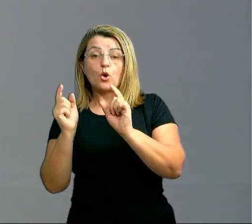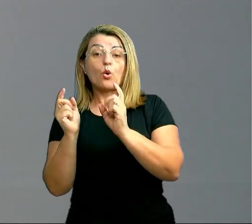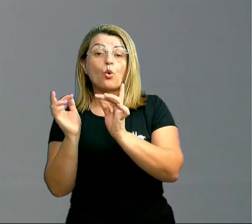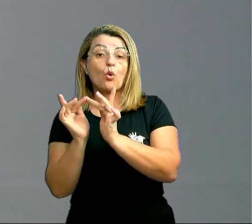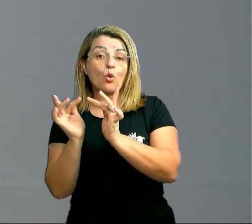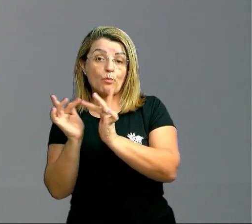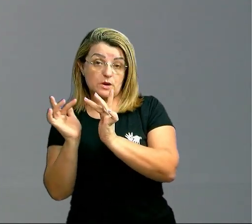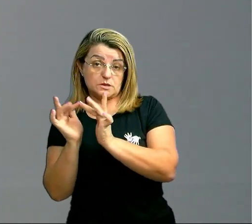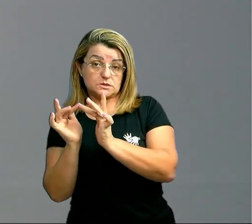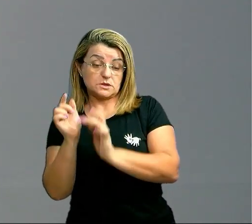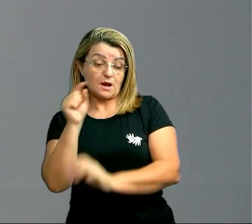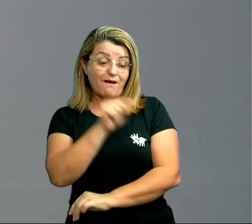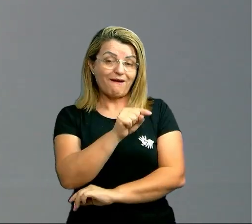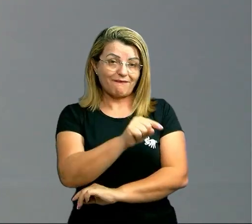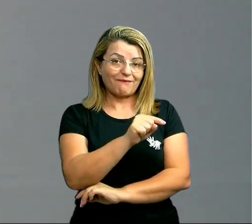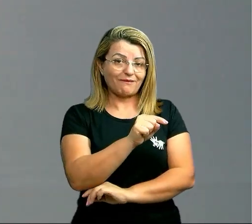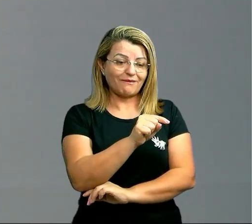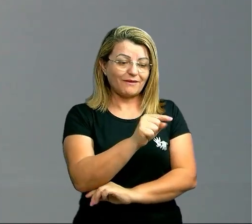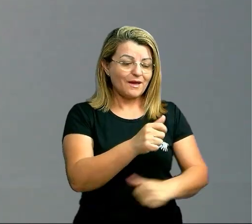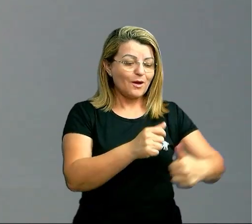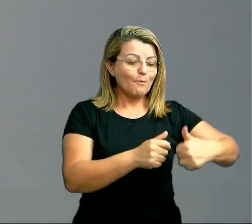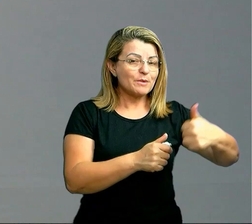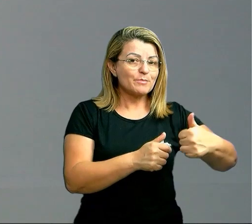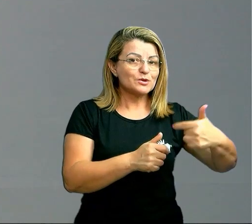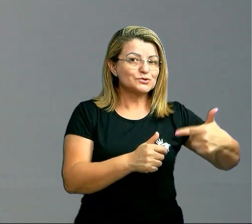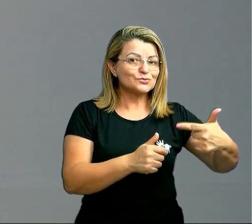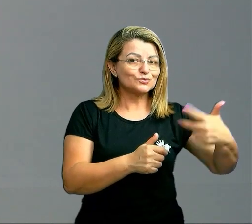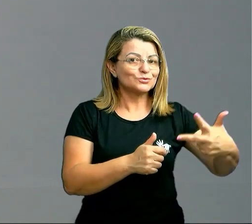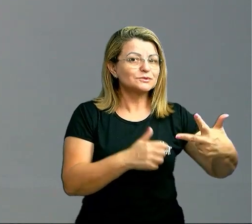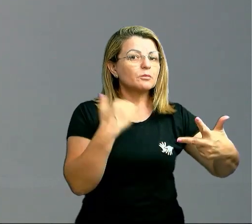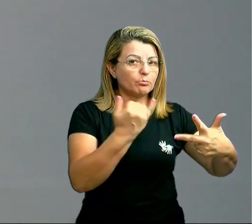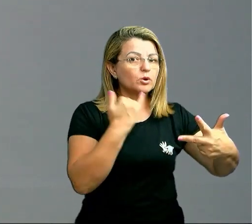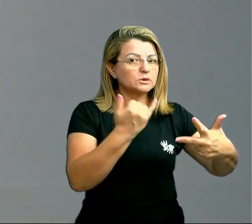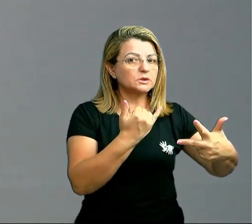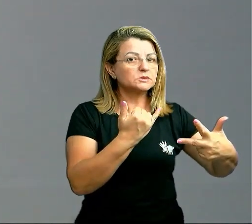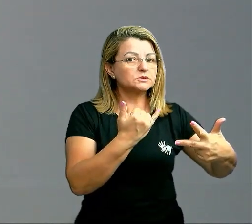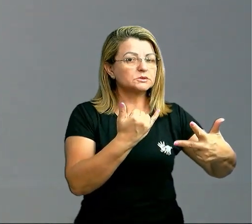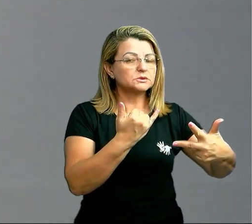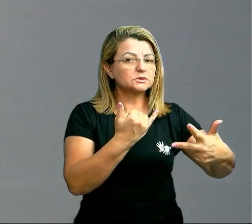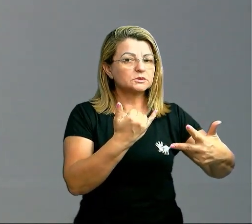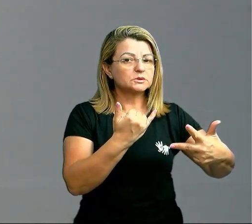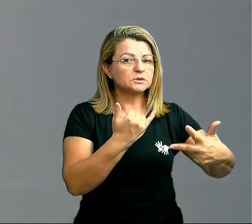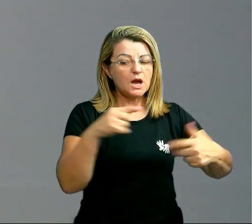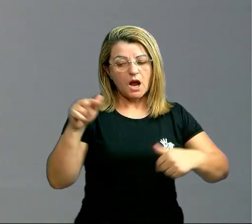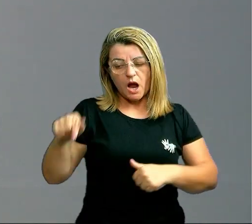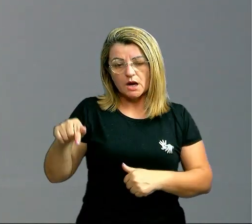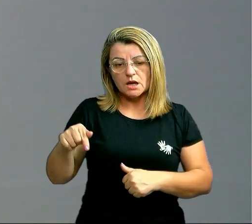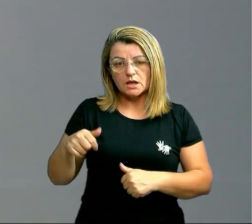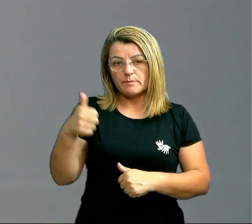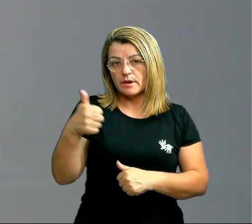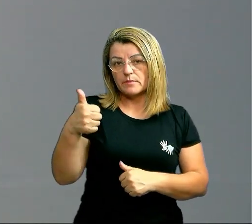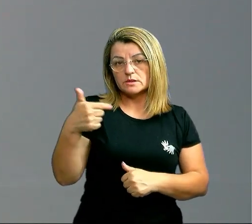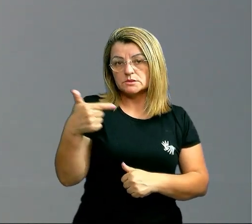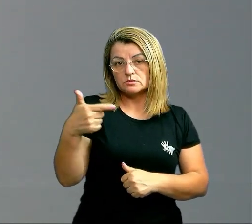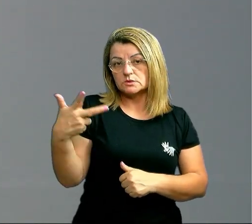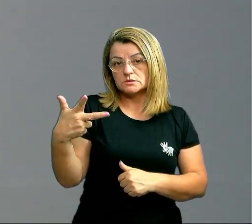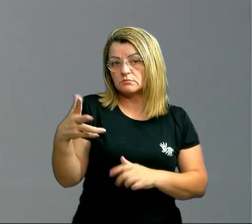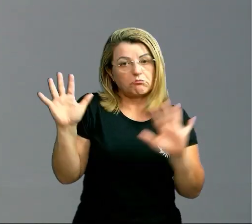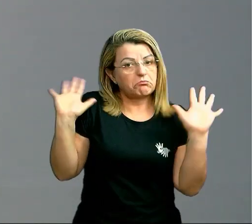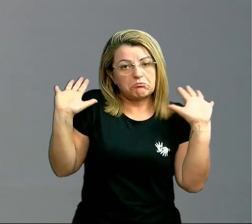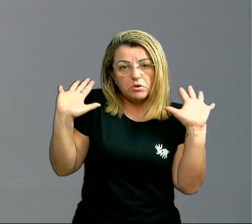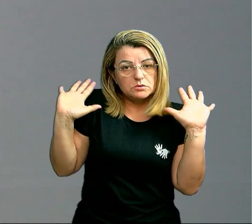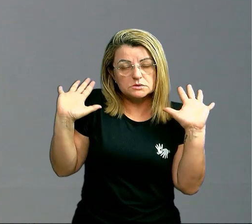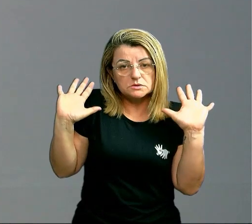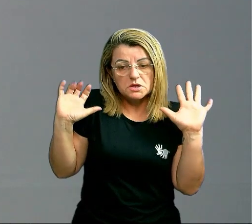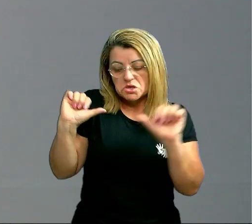tá? A ordem importa. Mudou a ordem, muda a resposta. Na combinação, a ordem não importa. Se eu mudar a ordem